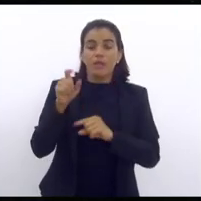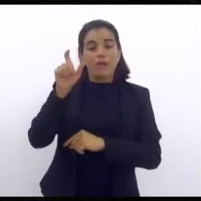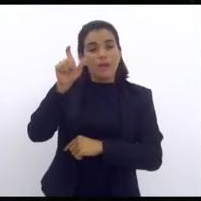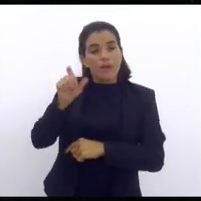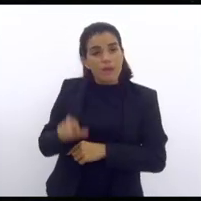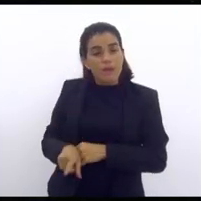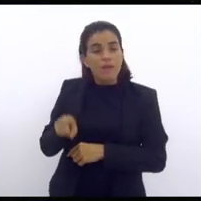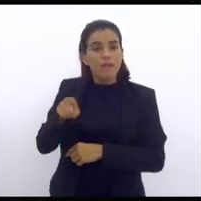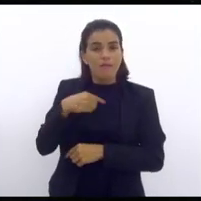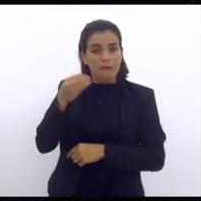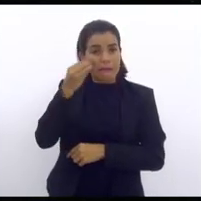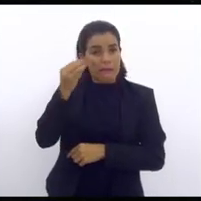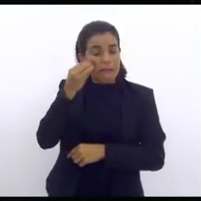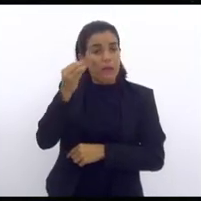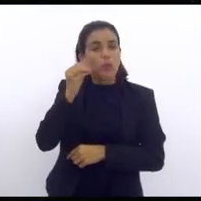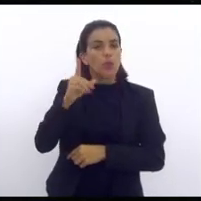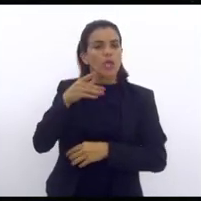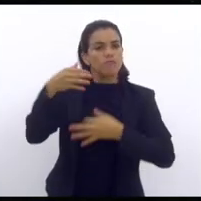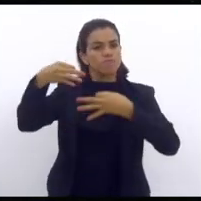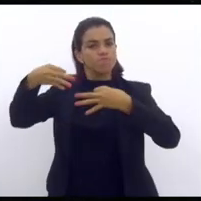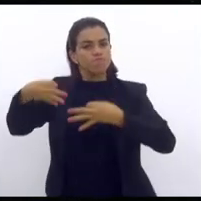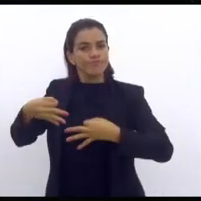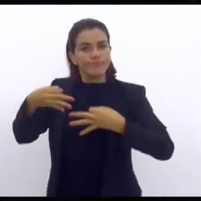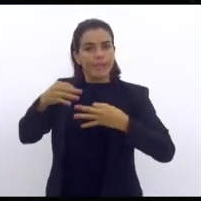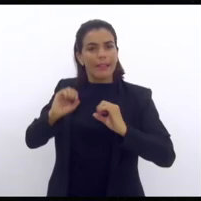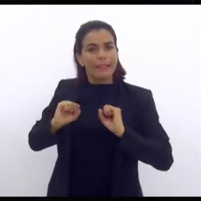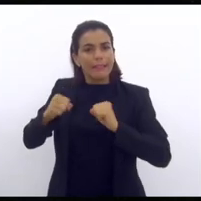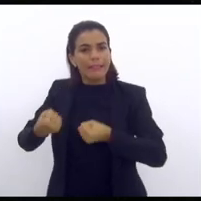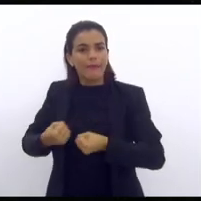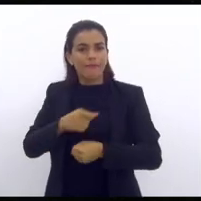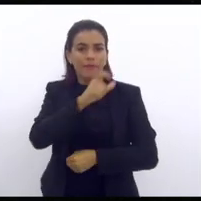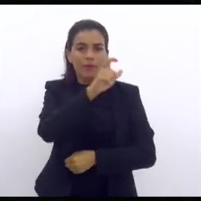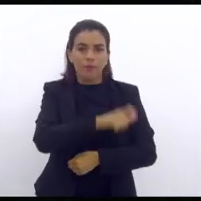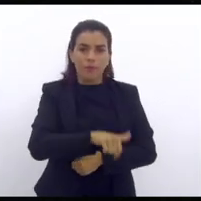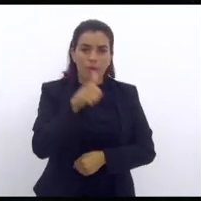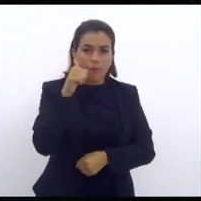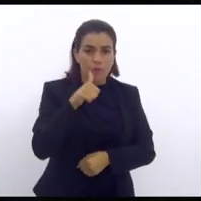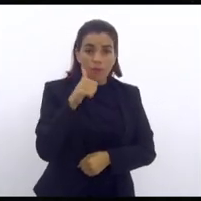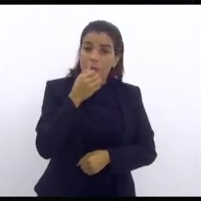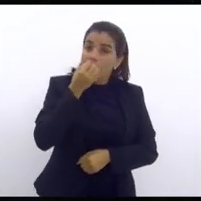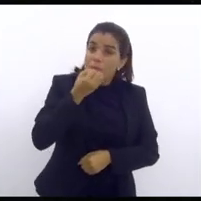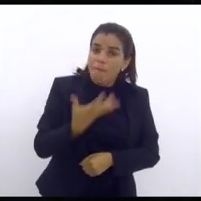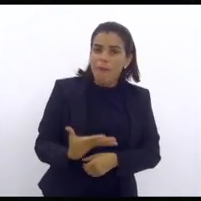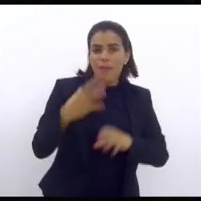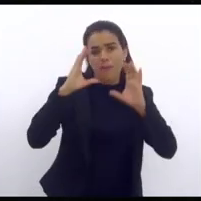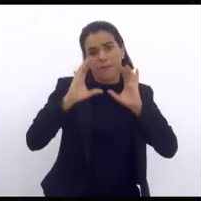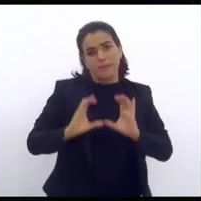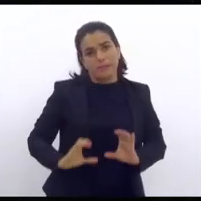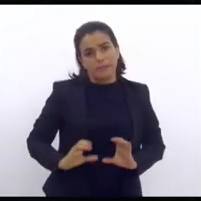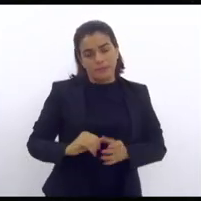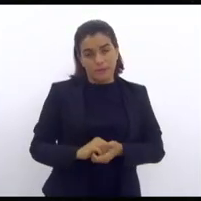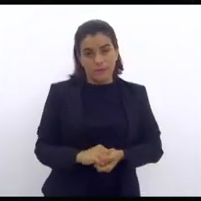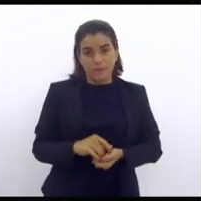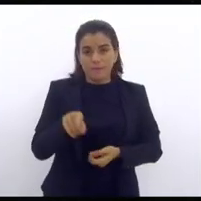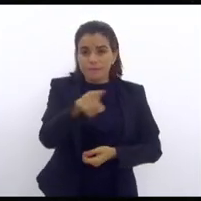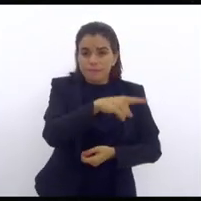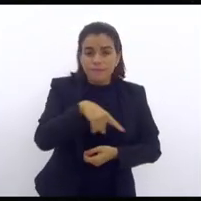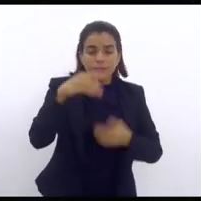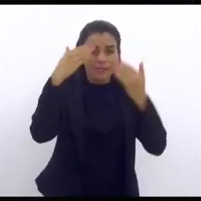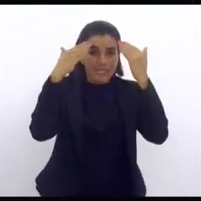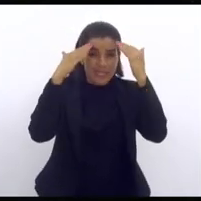fazendo justiça com as próprias mãos ao defender uma cidadã de bem. Então, você tem que entender o seguinte,